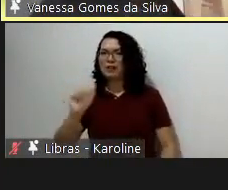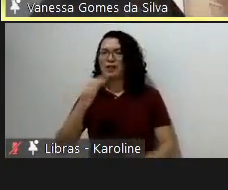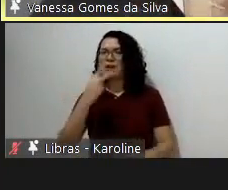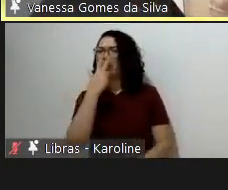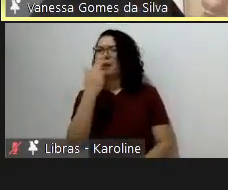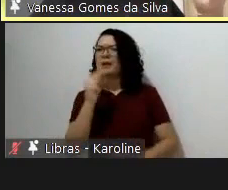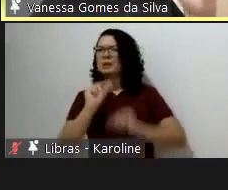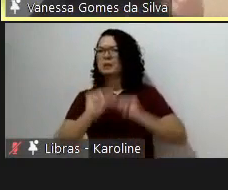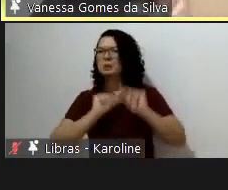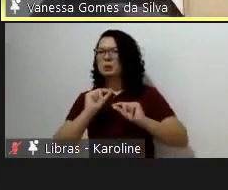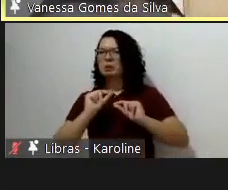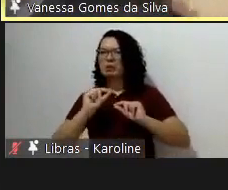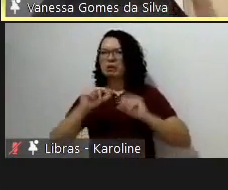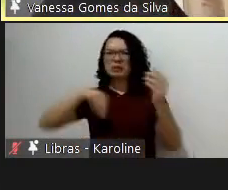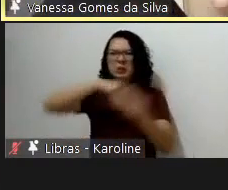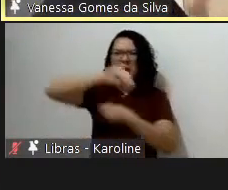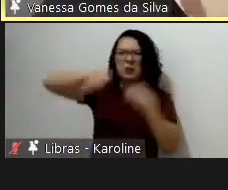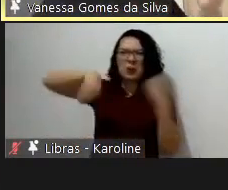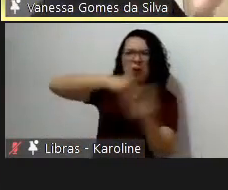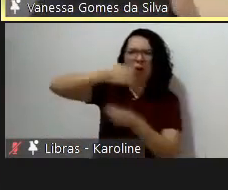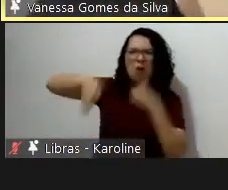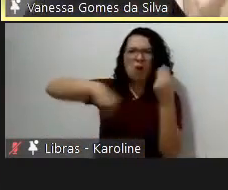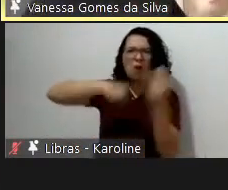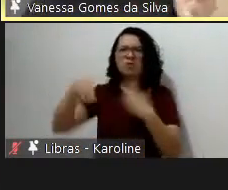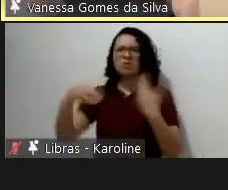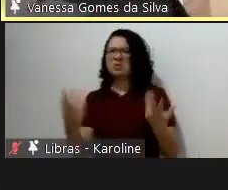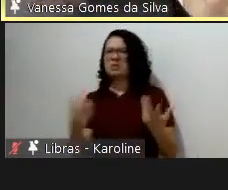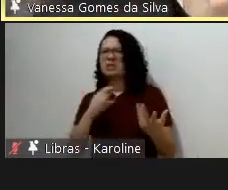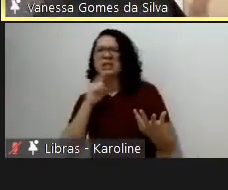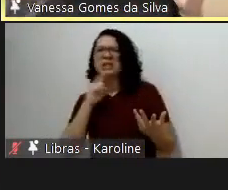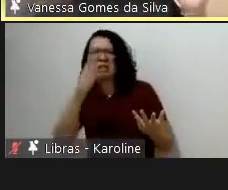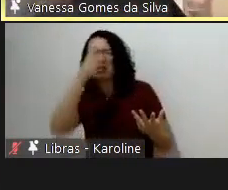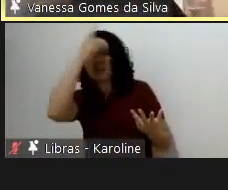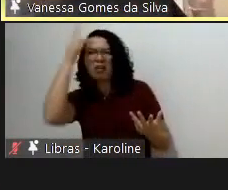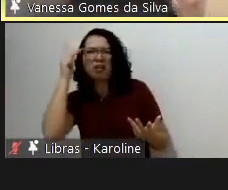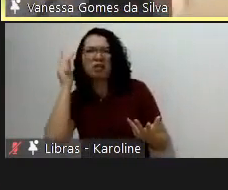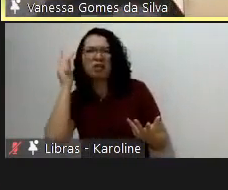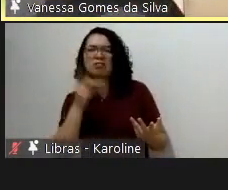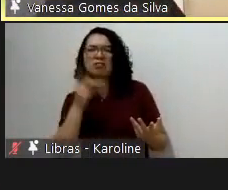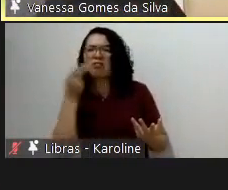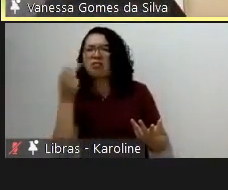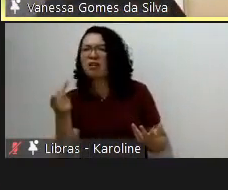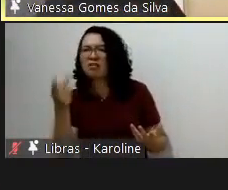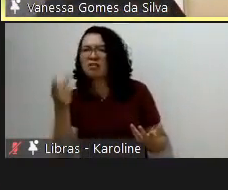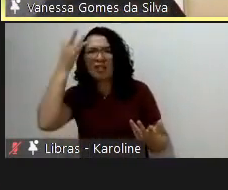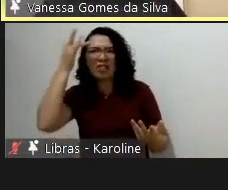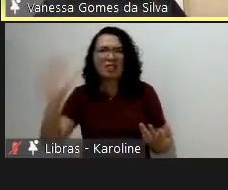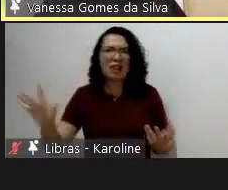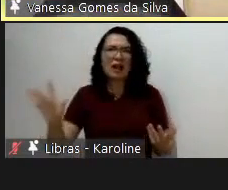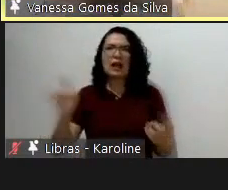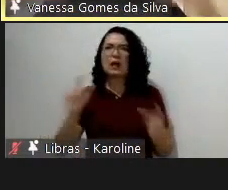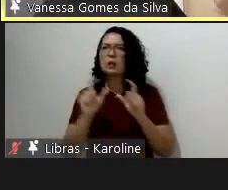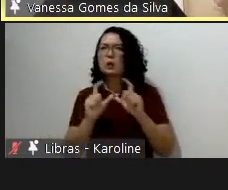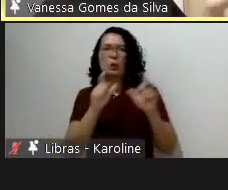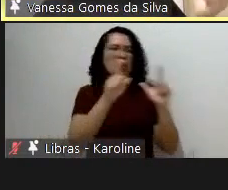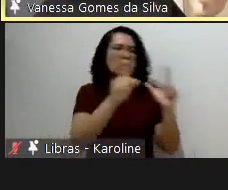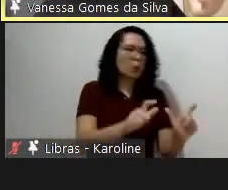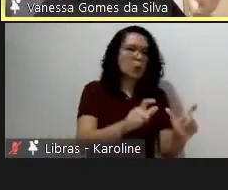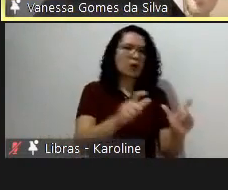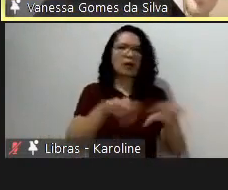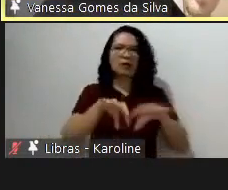faltavam critérios, ninguém sabia dizer bem o que era verde, o que era sustentável, o que era melhor fazer. Mas a